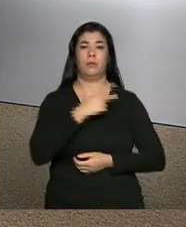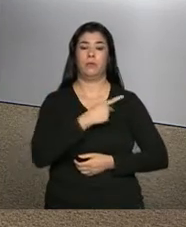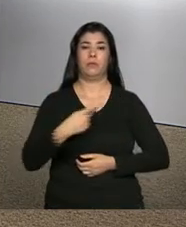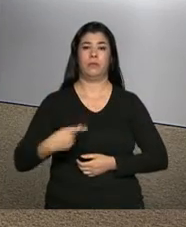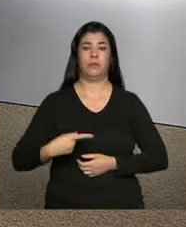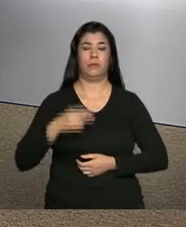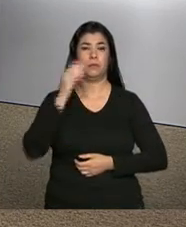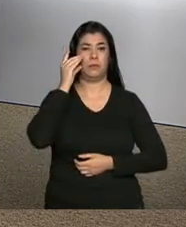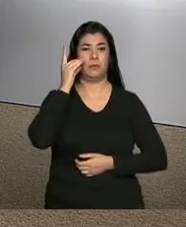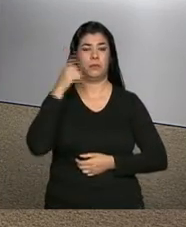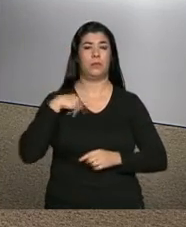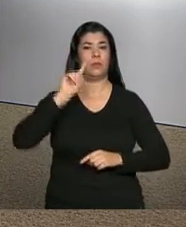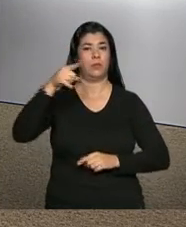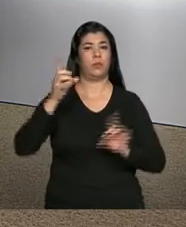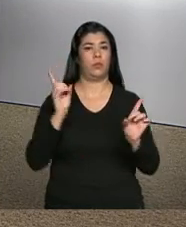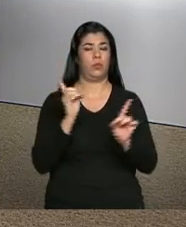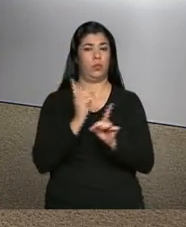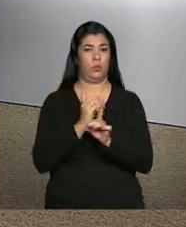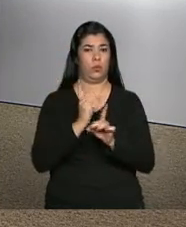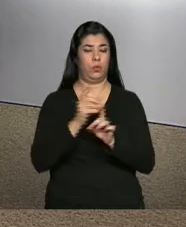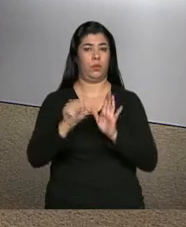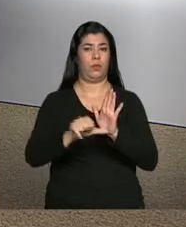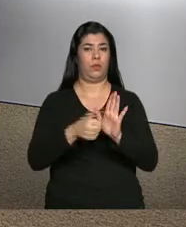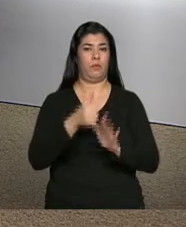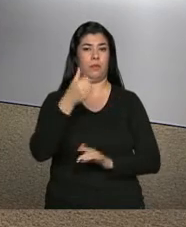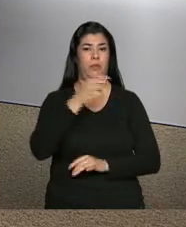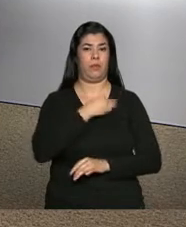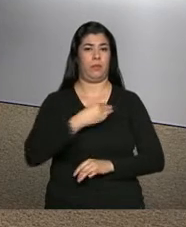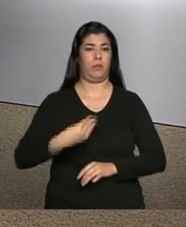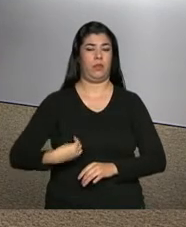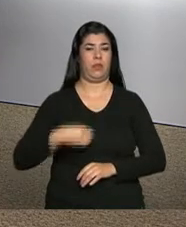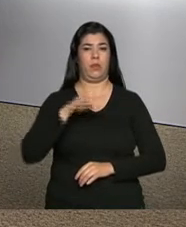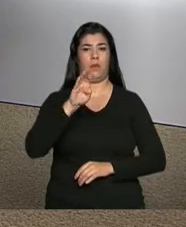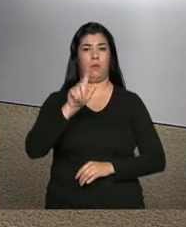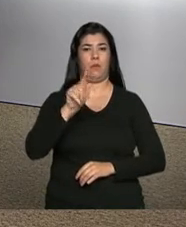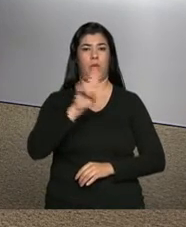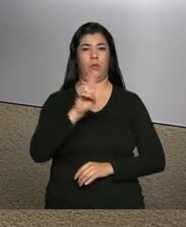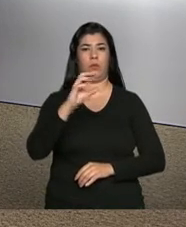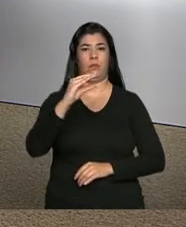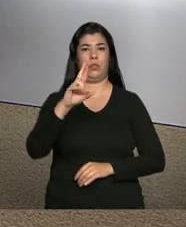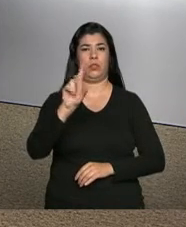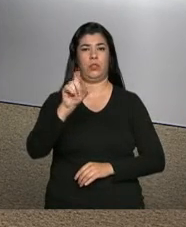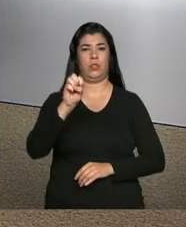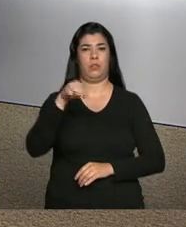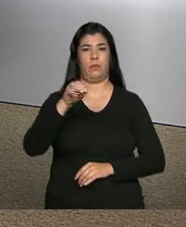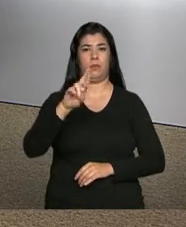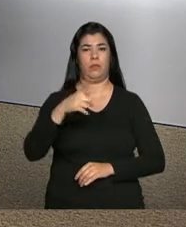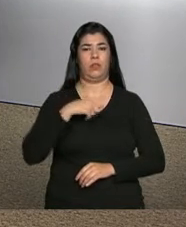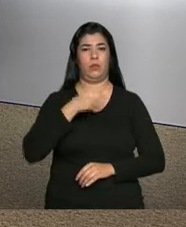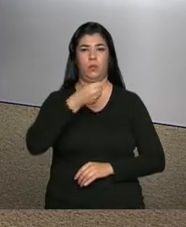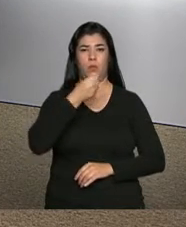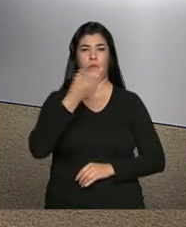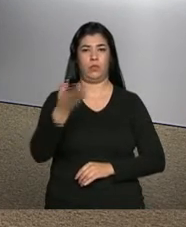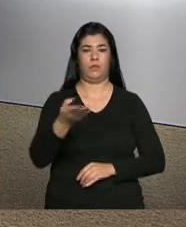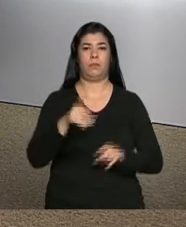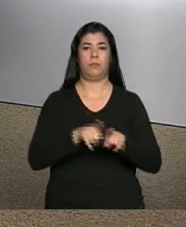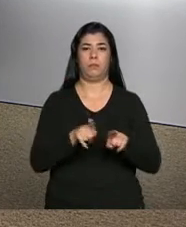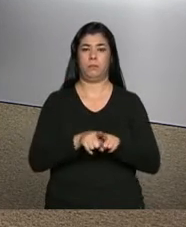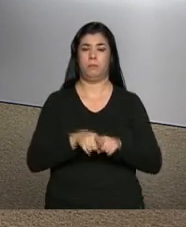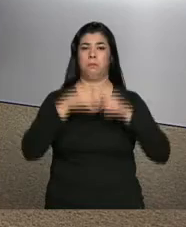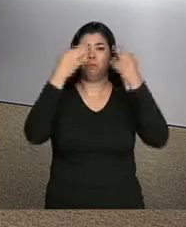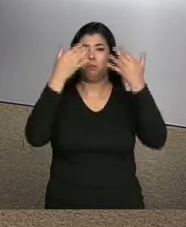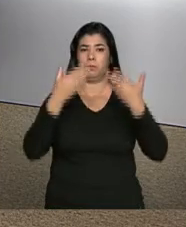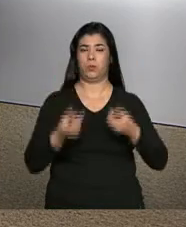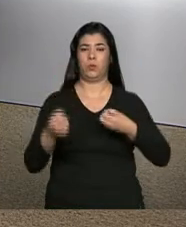presidenta Dilma Rousseff, após o encontro com o primeiro-ministro belga Charles Michel, concedeu declaração à imprensa. Ela